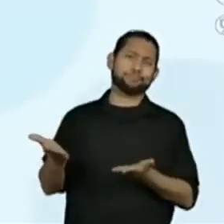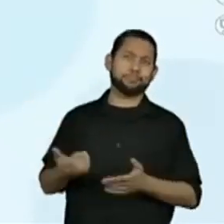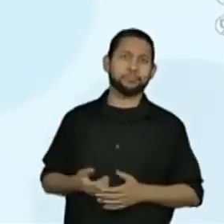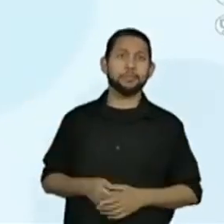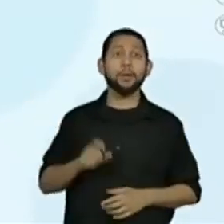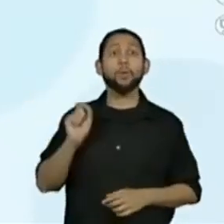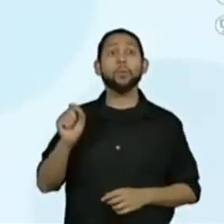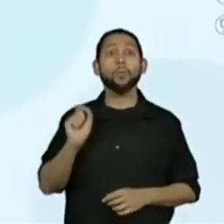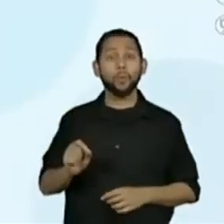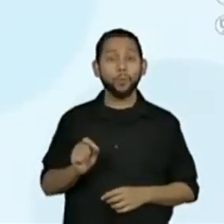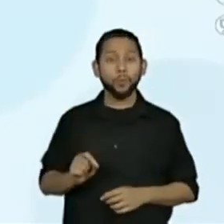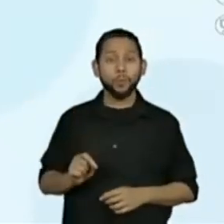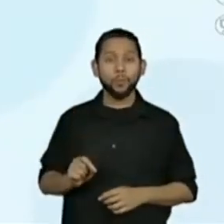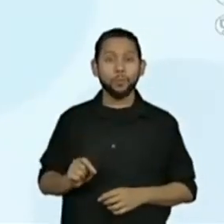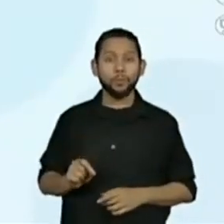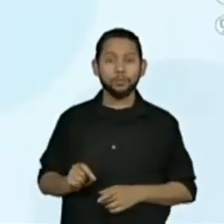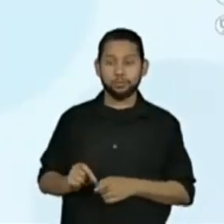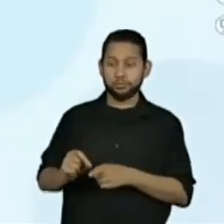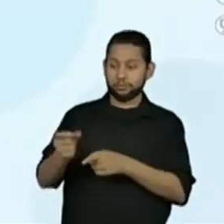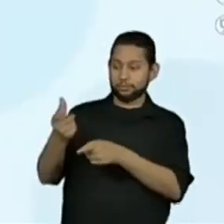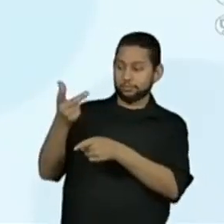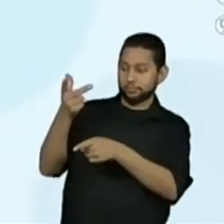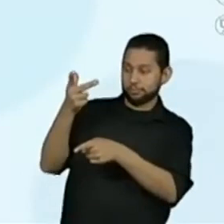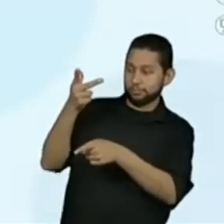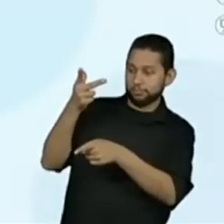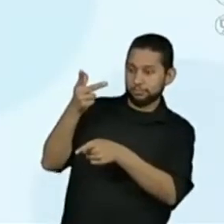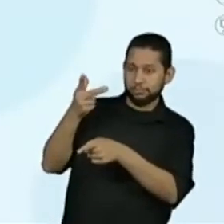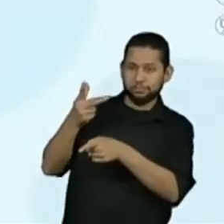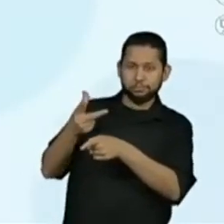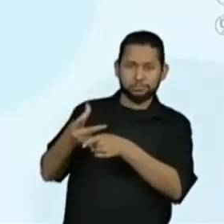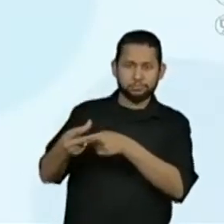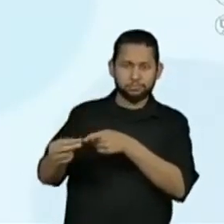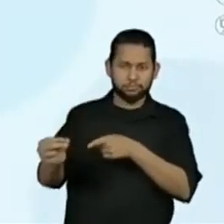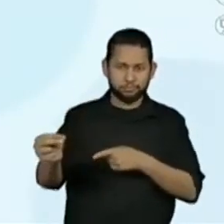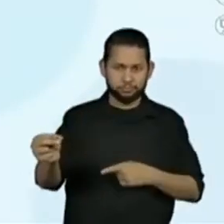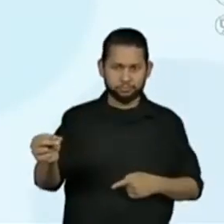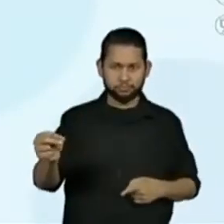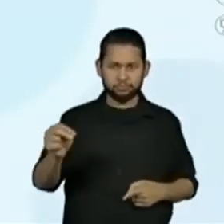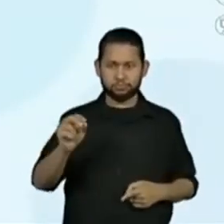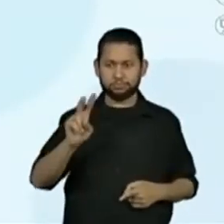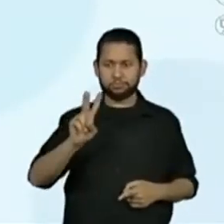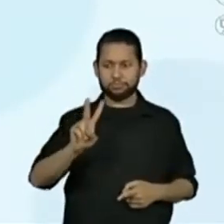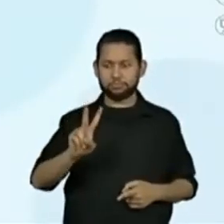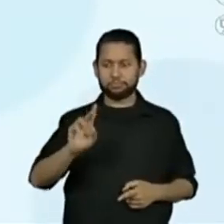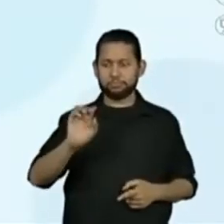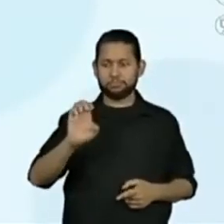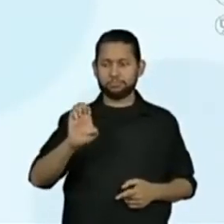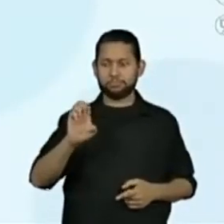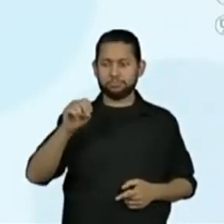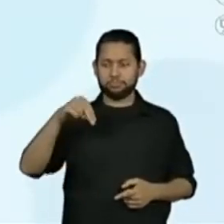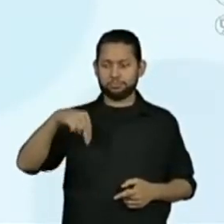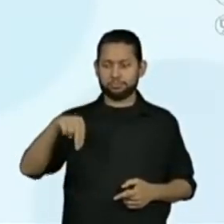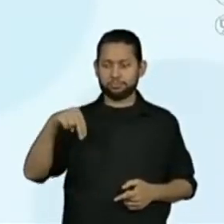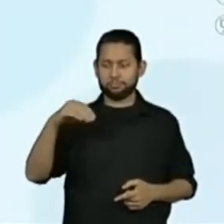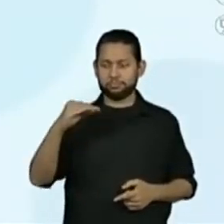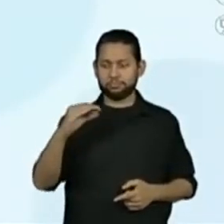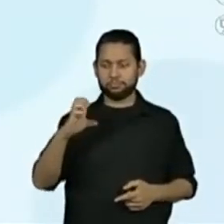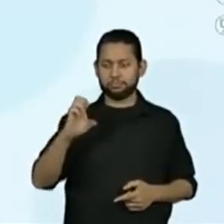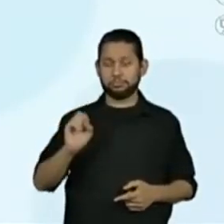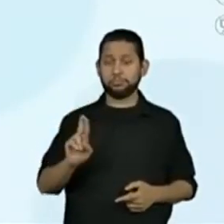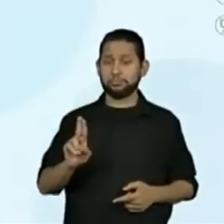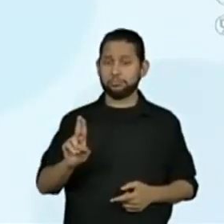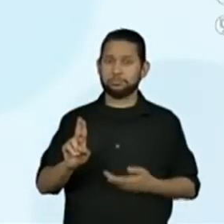fez uma ação. Se é uma ação, é um verbo. Logo, se é um verbo, não